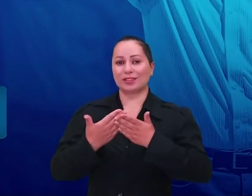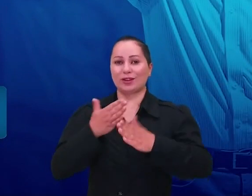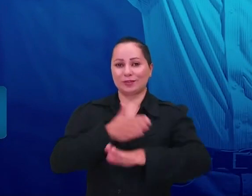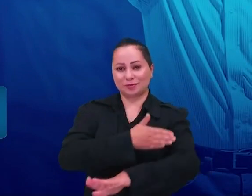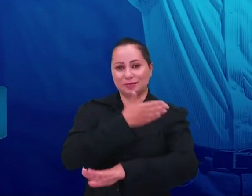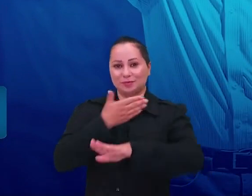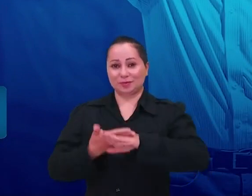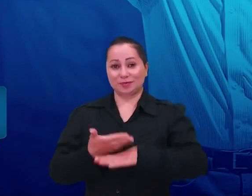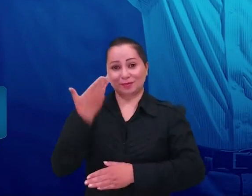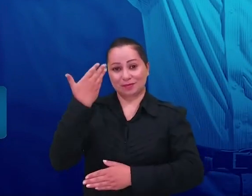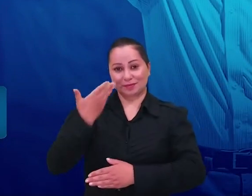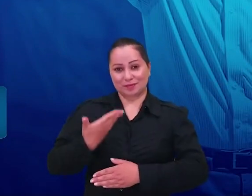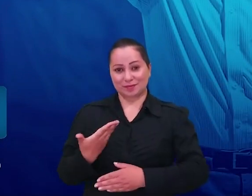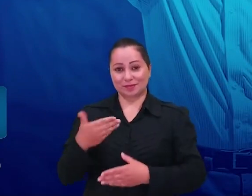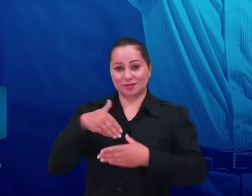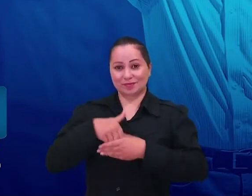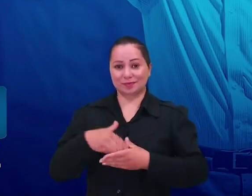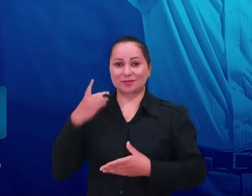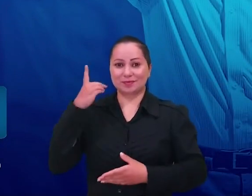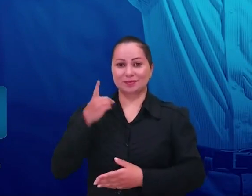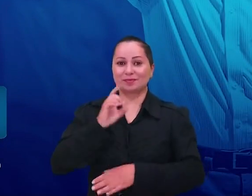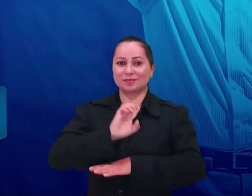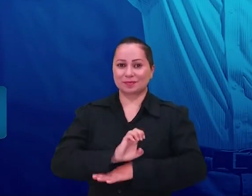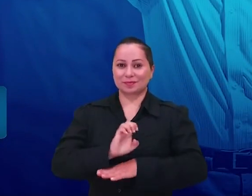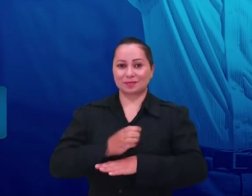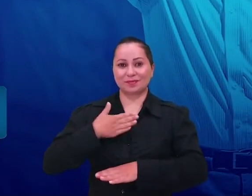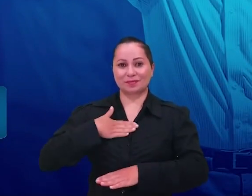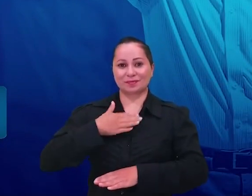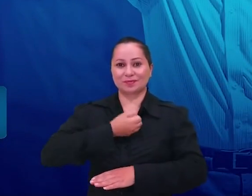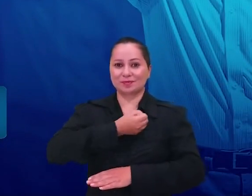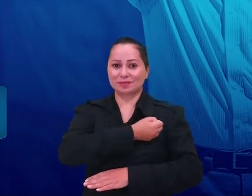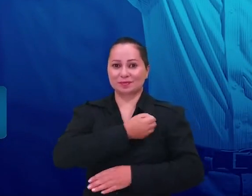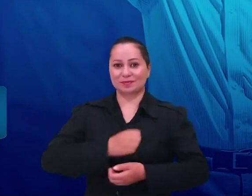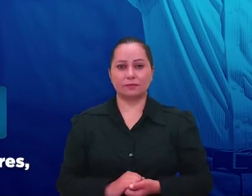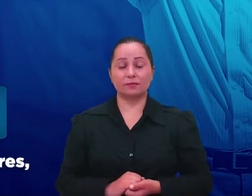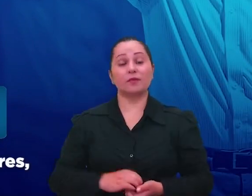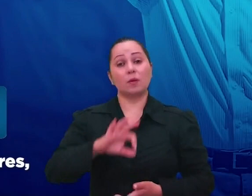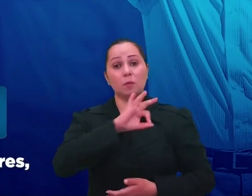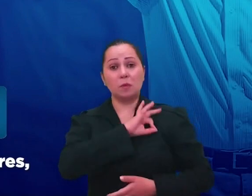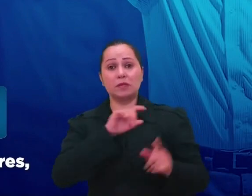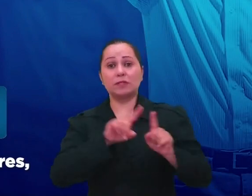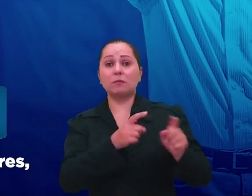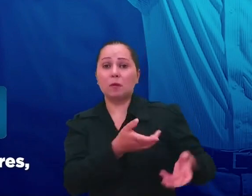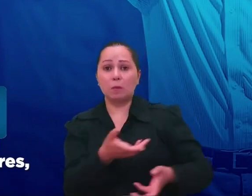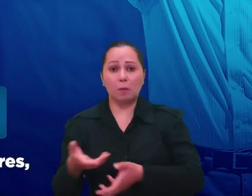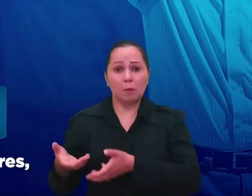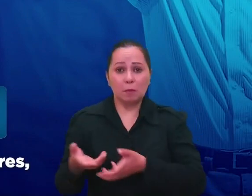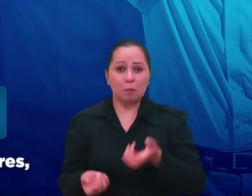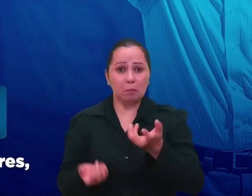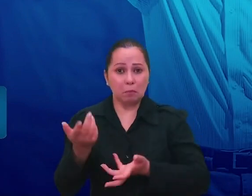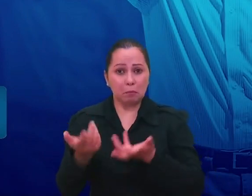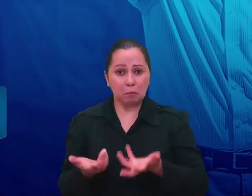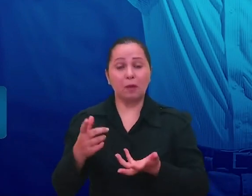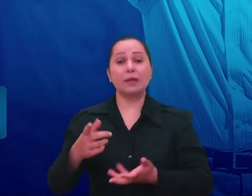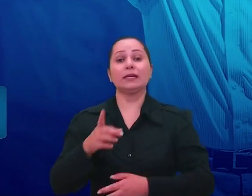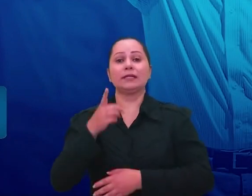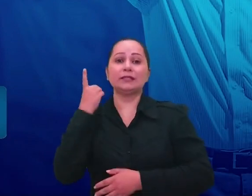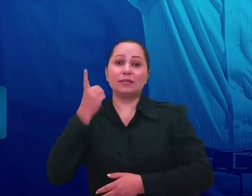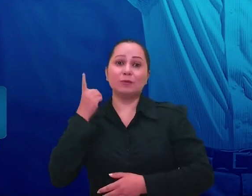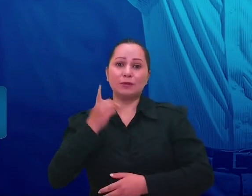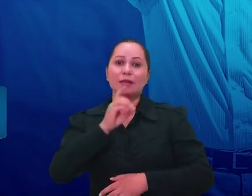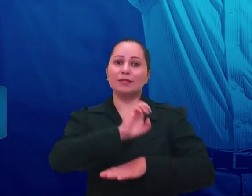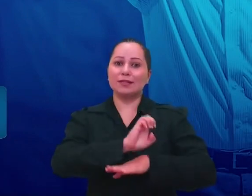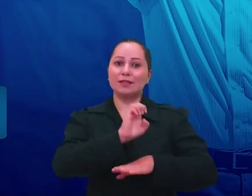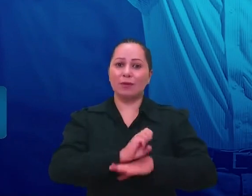escolas de tempo integral, Lise Dias para deputado estadual, 12, 560. Policiais e bombeiros militares, deputado